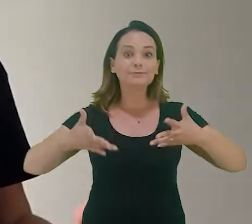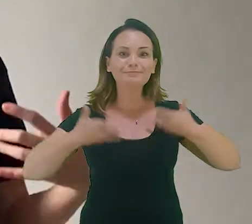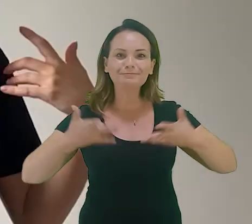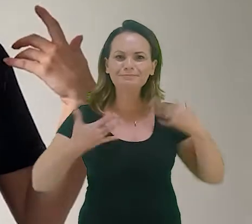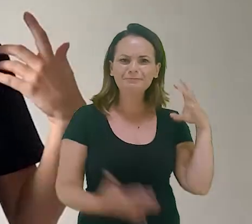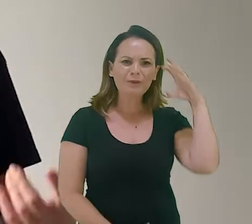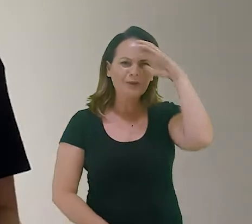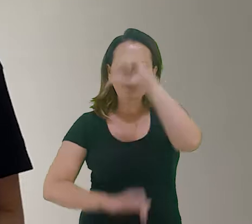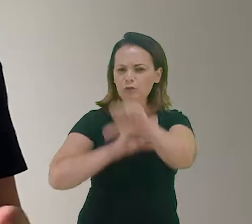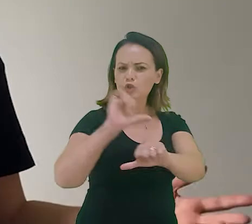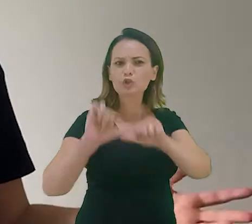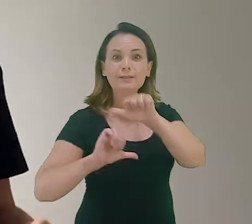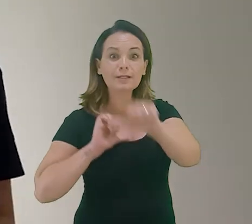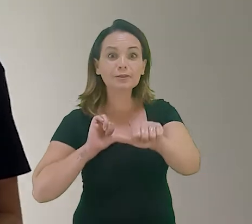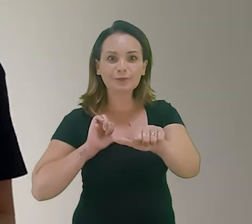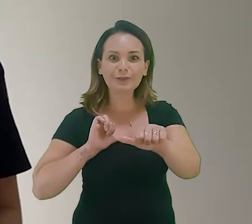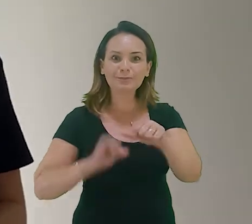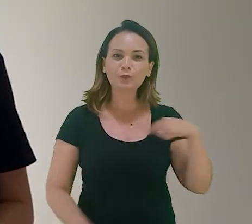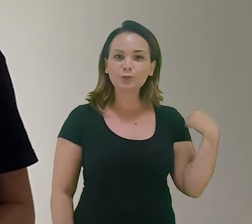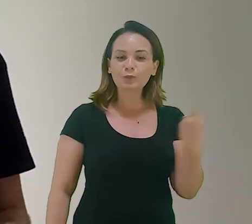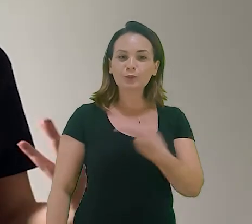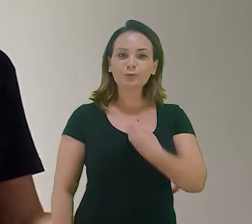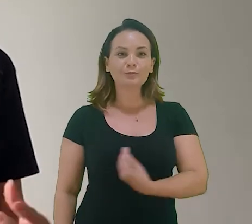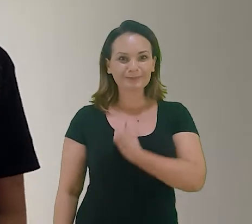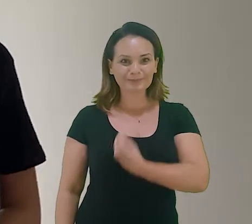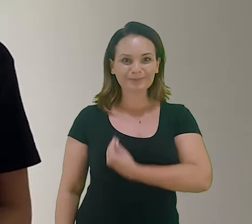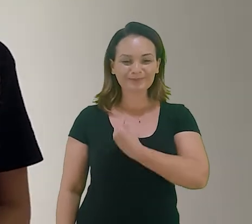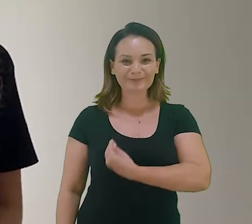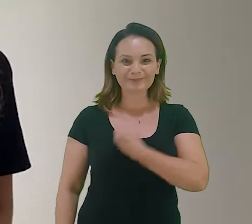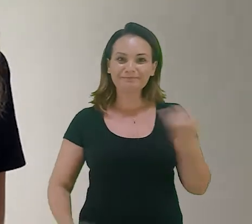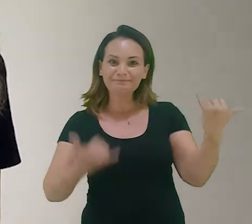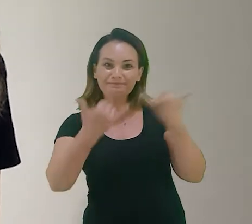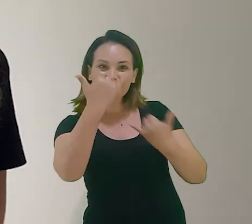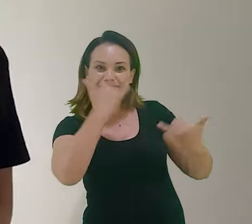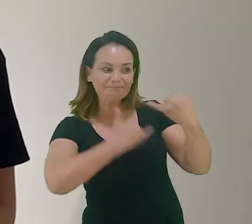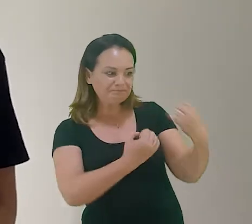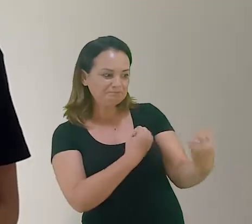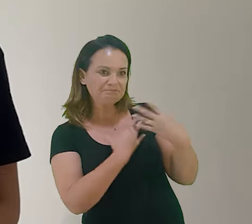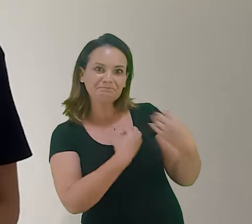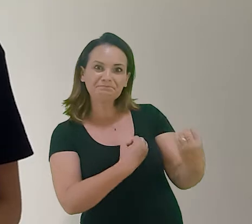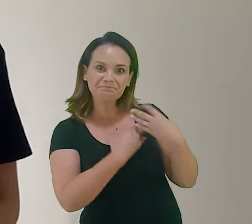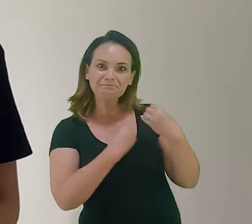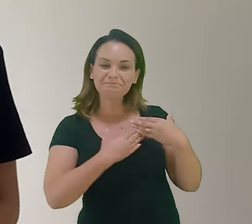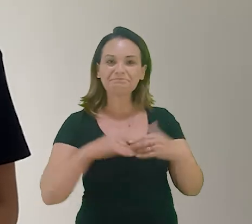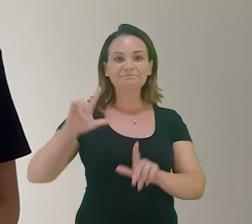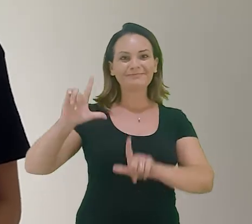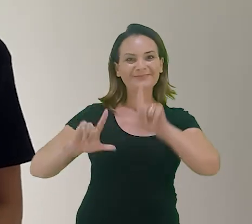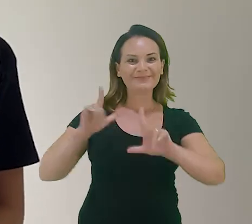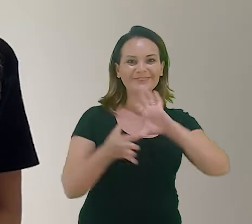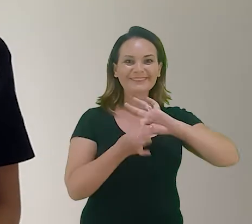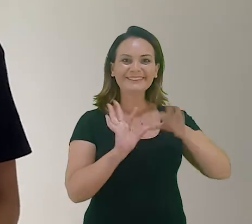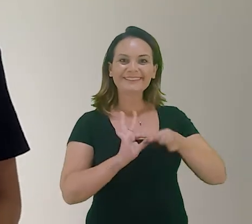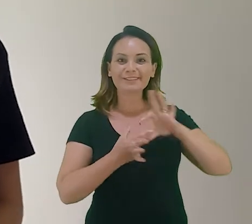divertirem, aprenderem e transformarem um pouquinho das nossas vidas através desse ensinamento que a gente vai levar